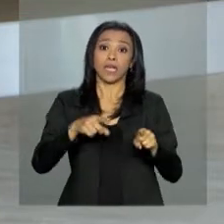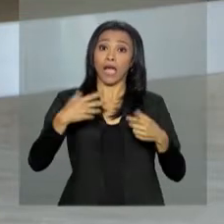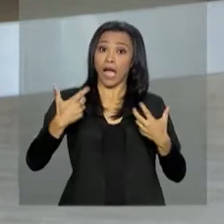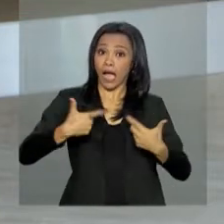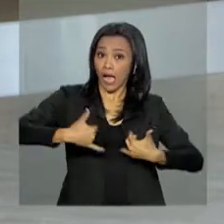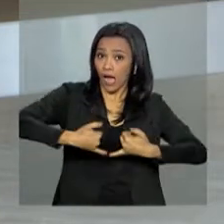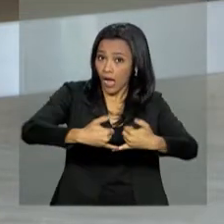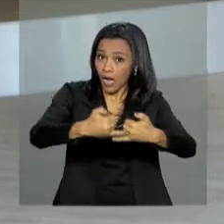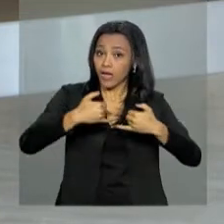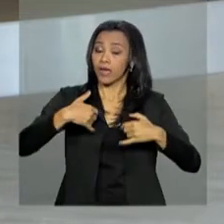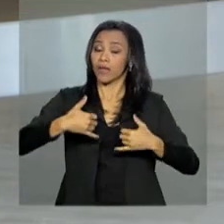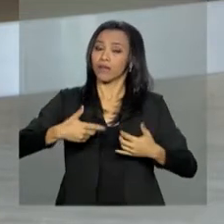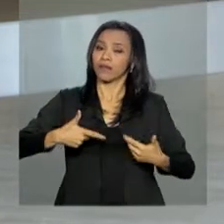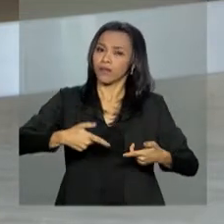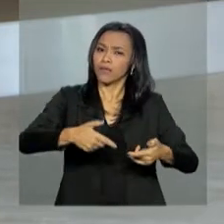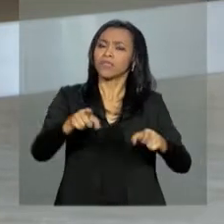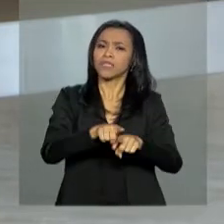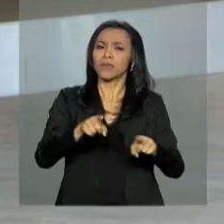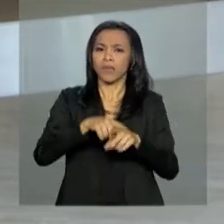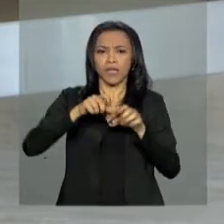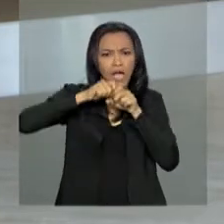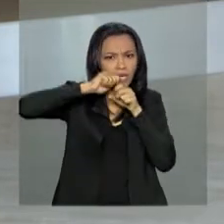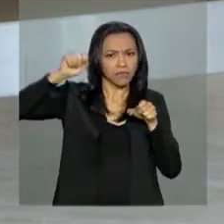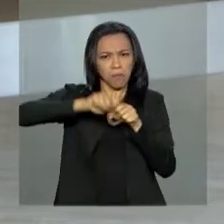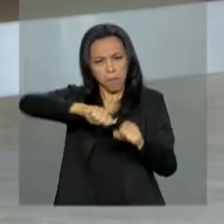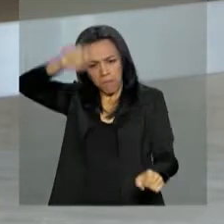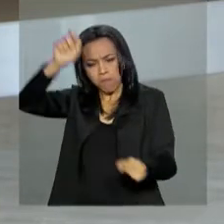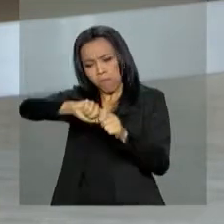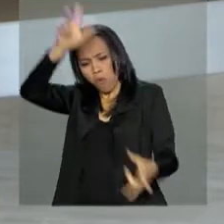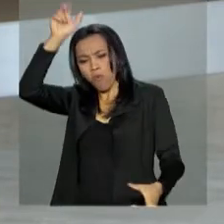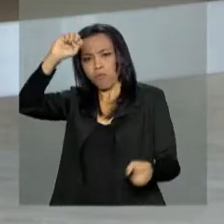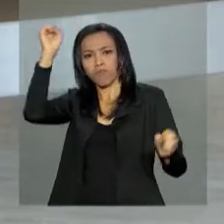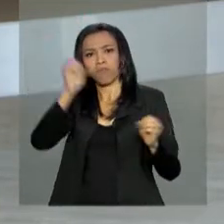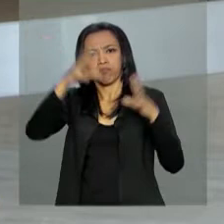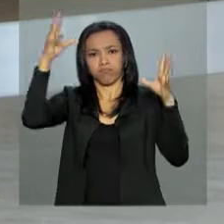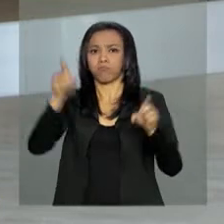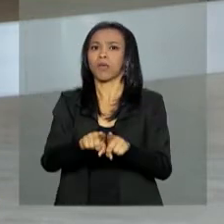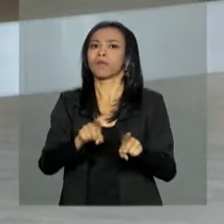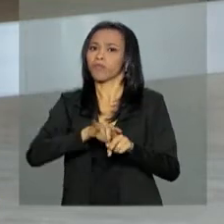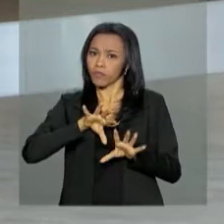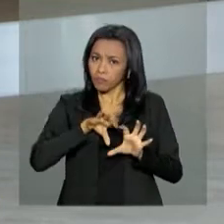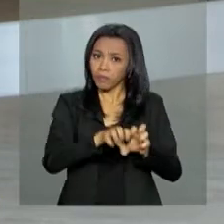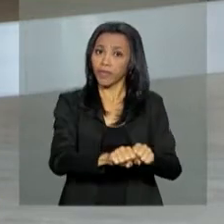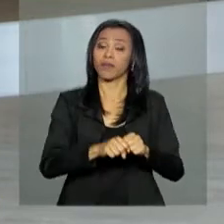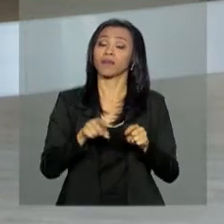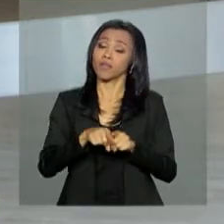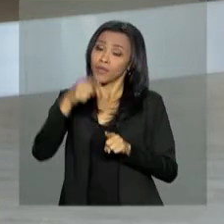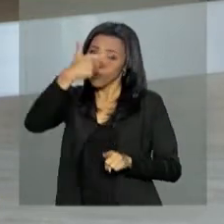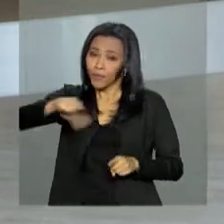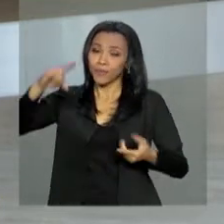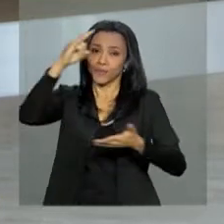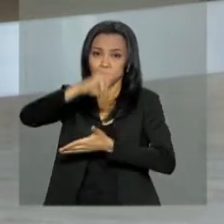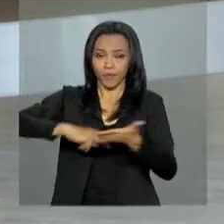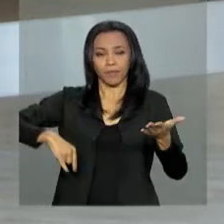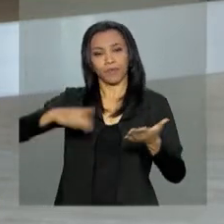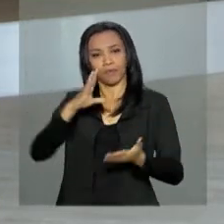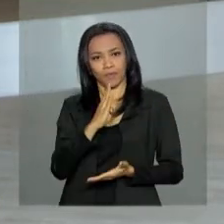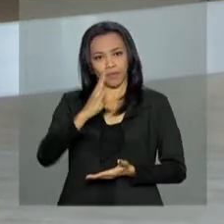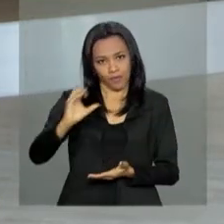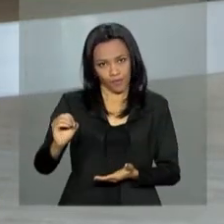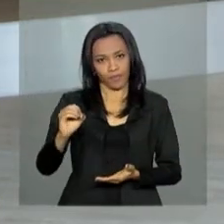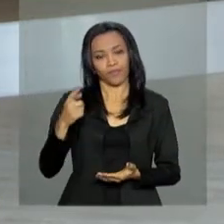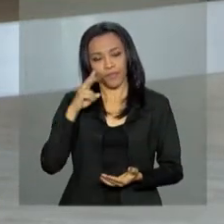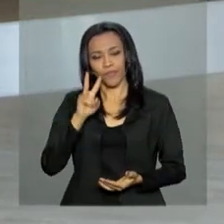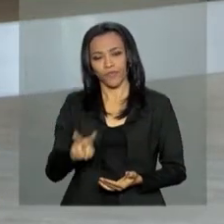quilos de explosivos. Foi anunciada também a criação do Sistema Nacional de Boletins de Ocorrência. O repórter Pablo